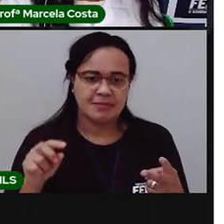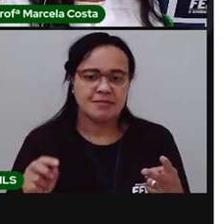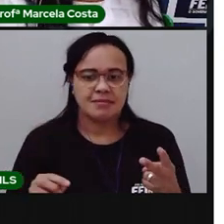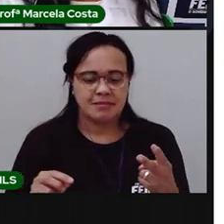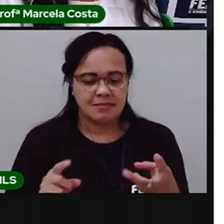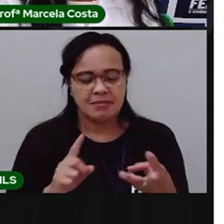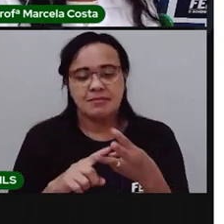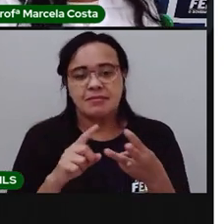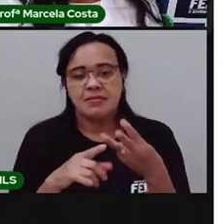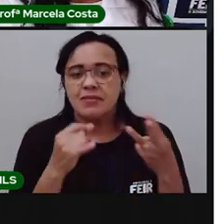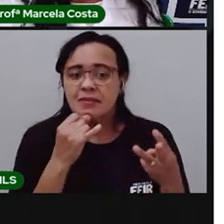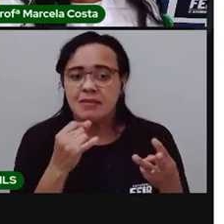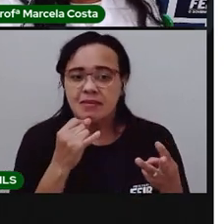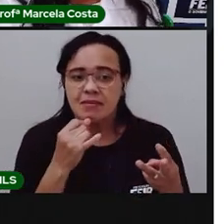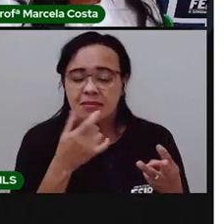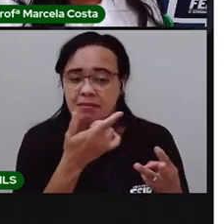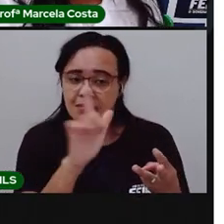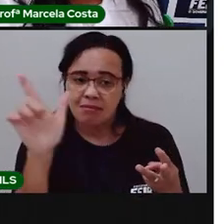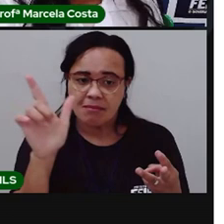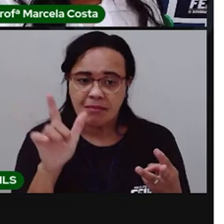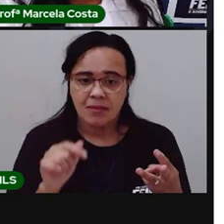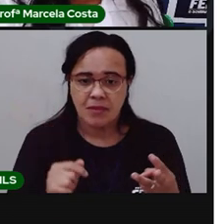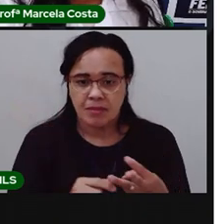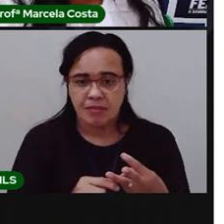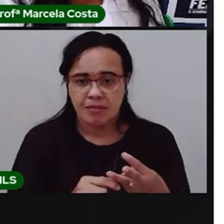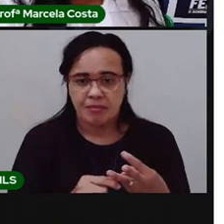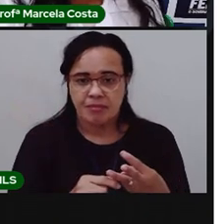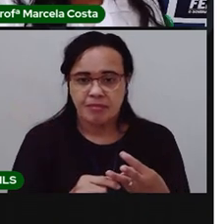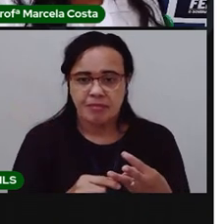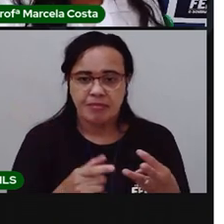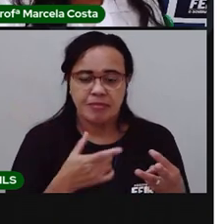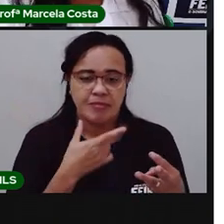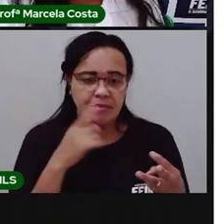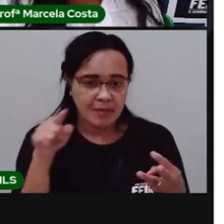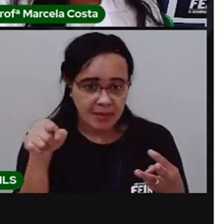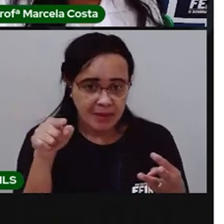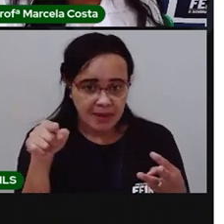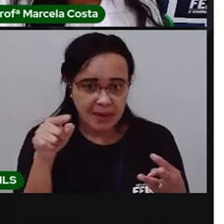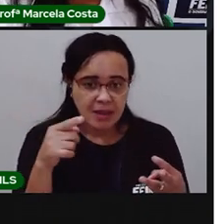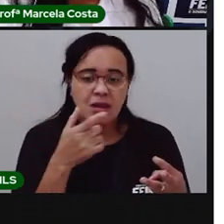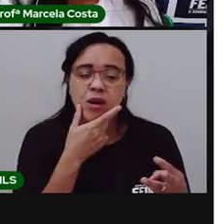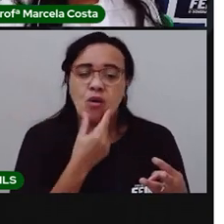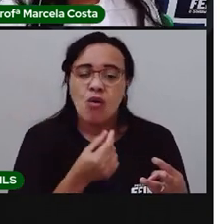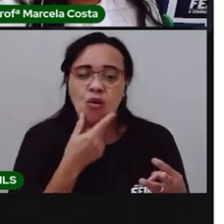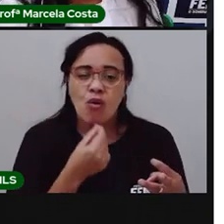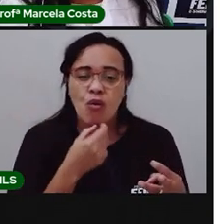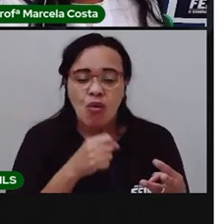Outro exemplo. Olha esse senhorzinho aqui. Será que ele é um vovô?